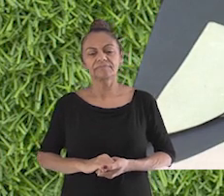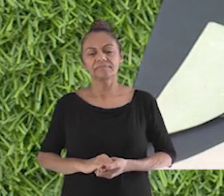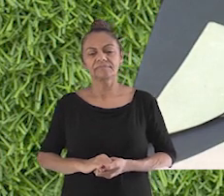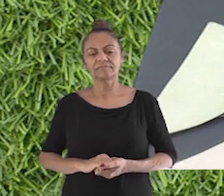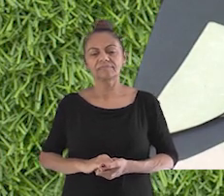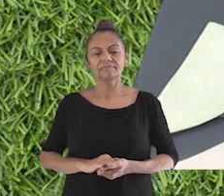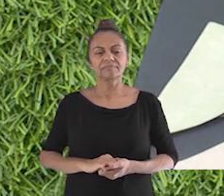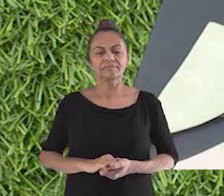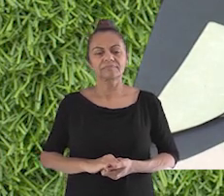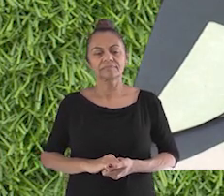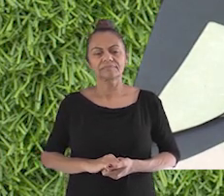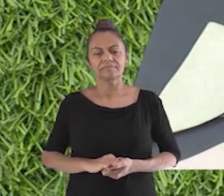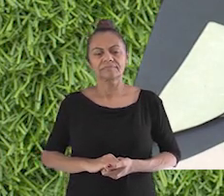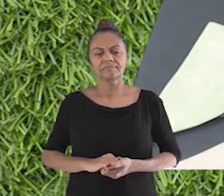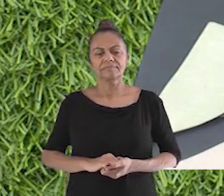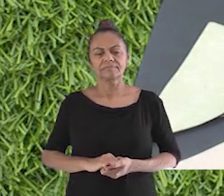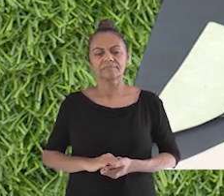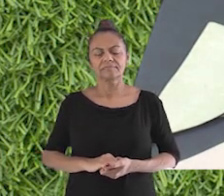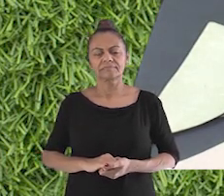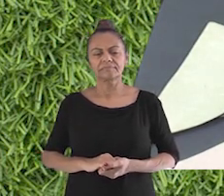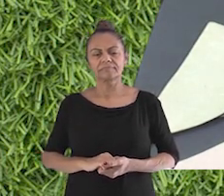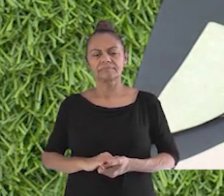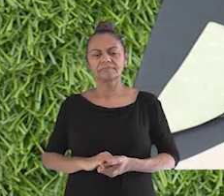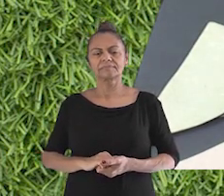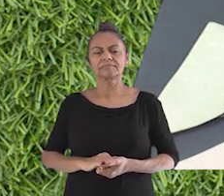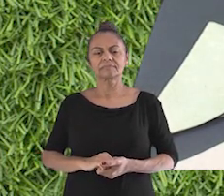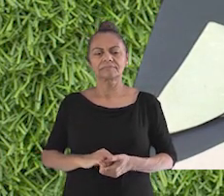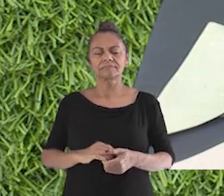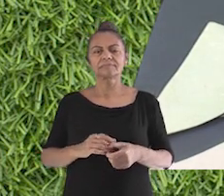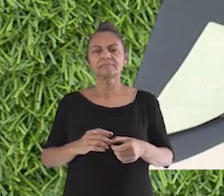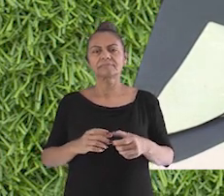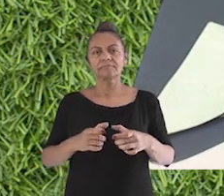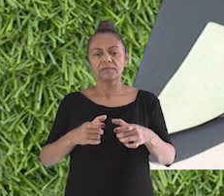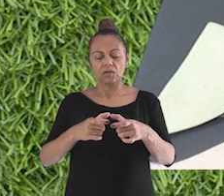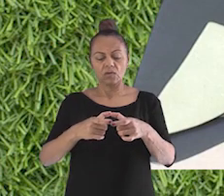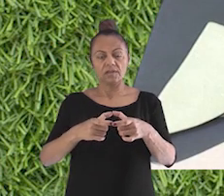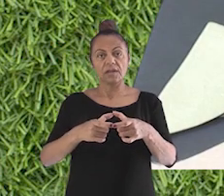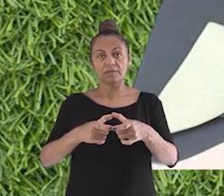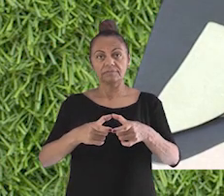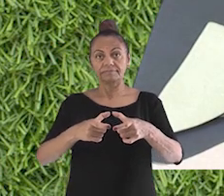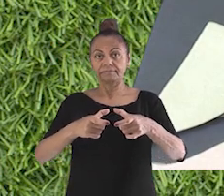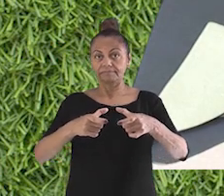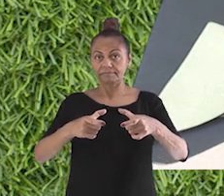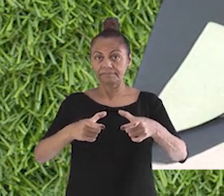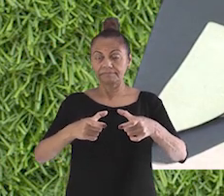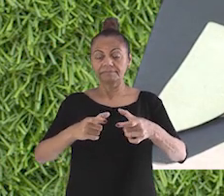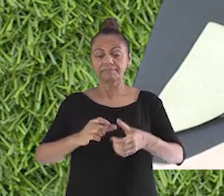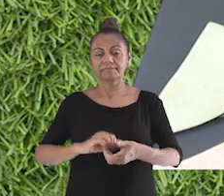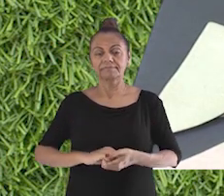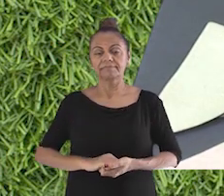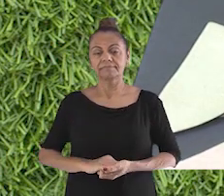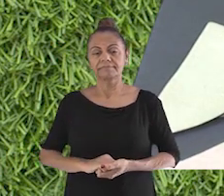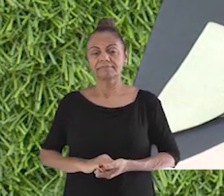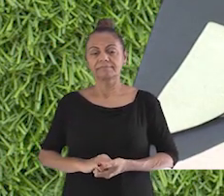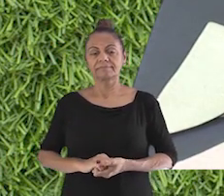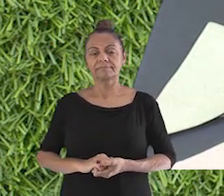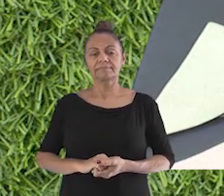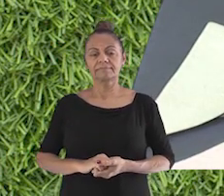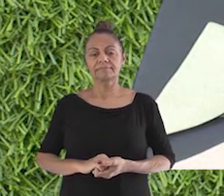Para recortar. Mas você tem que recortar maior que o risco que você fez. Para poder caber aqui para a gente colar.